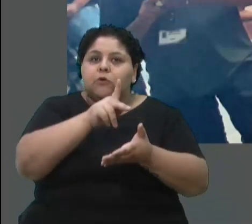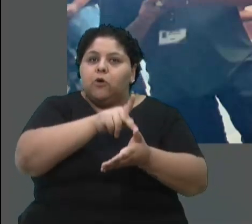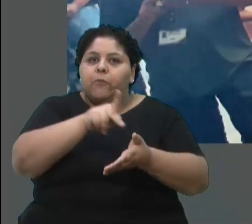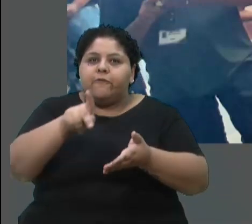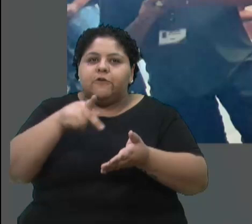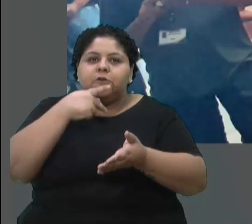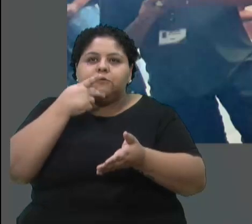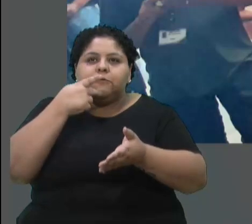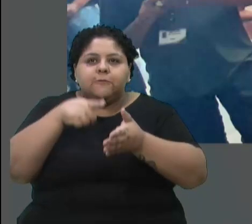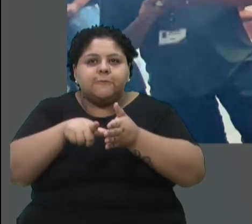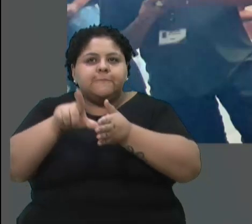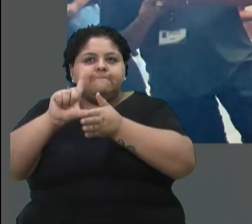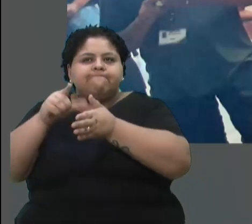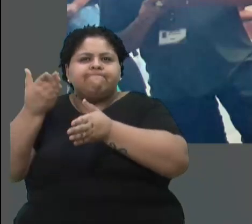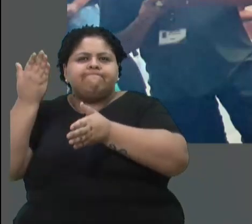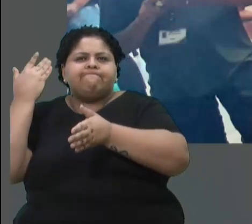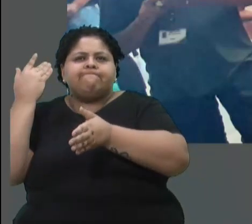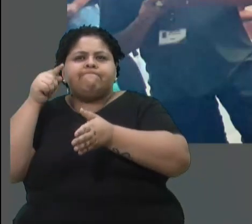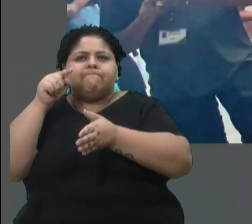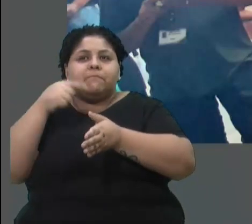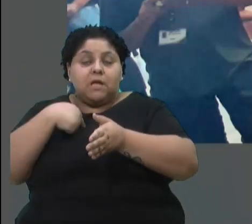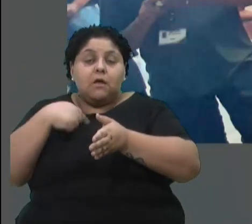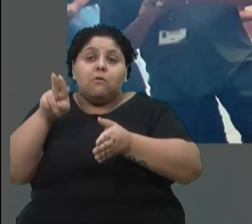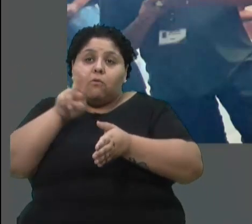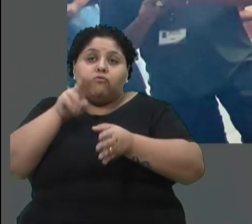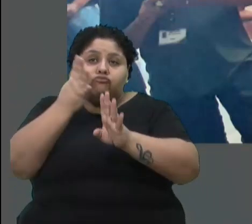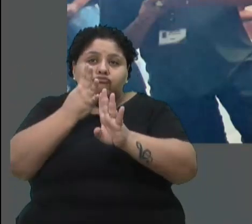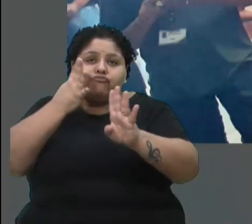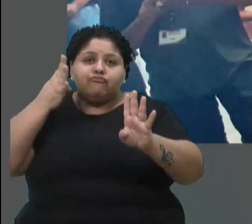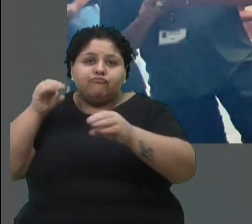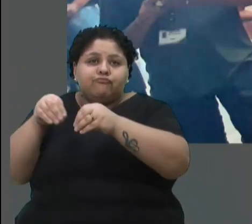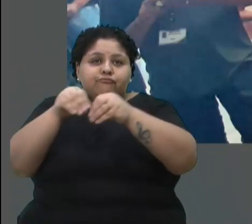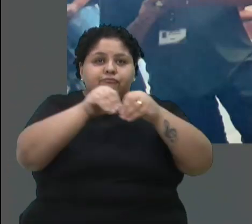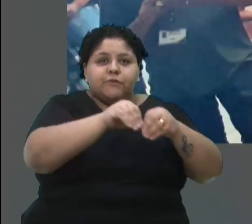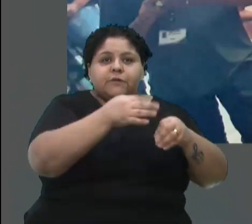antes, uso ficar naquela fila, professor, para pegar meus medicamentos.